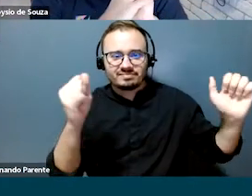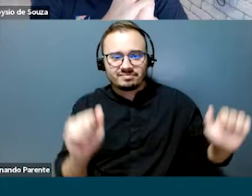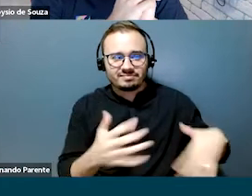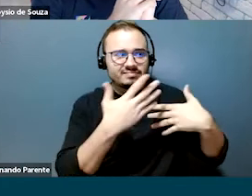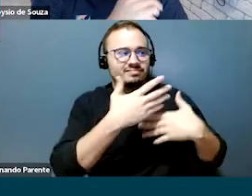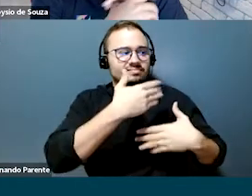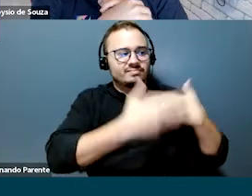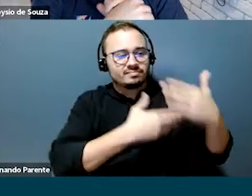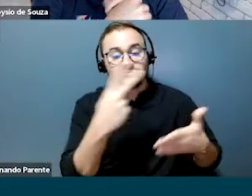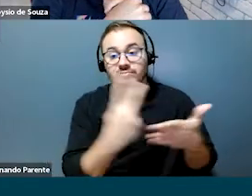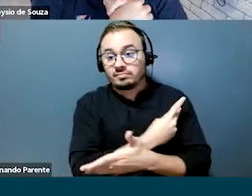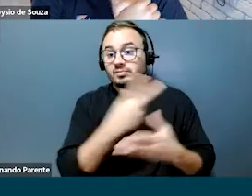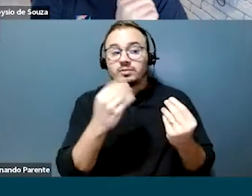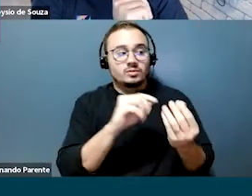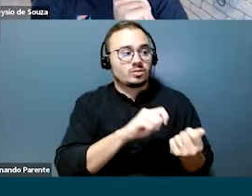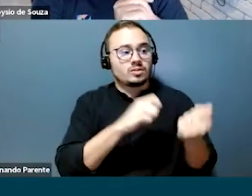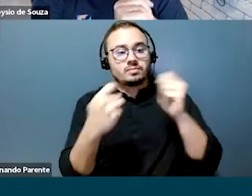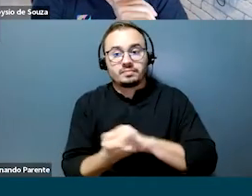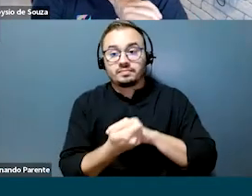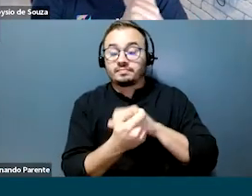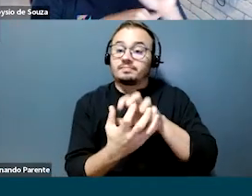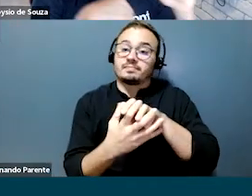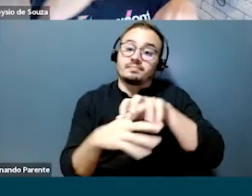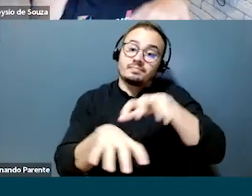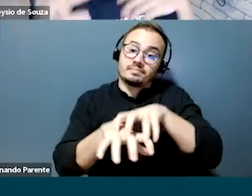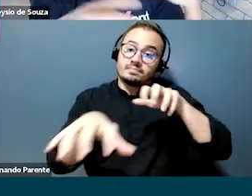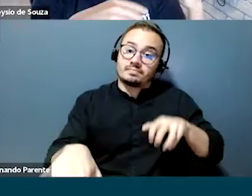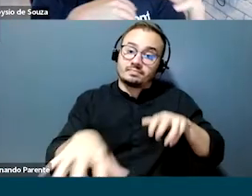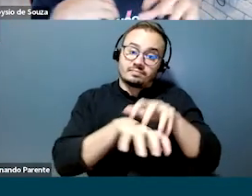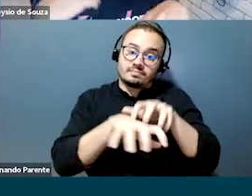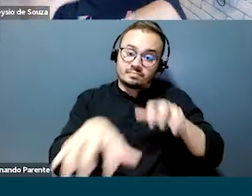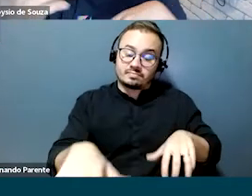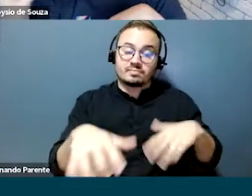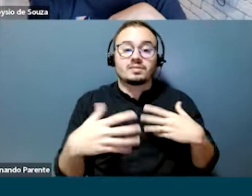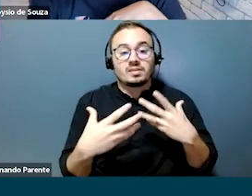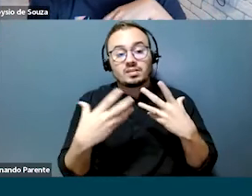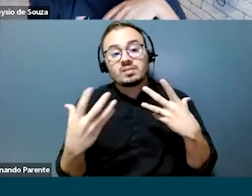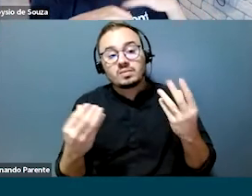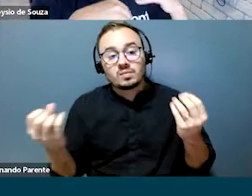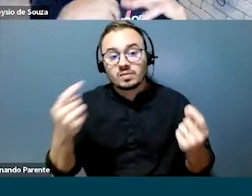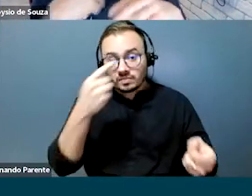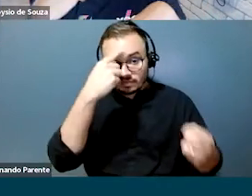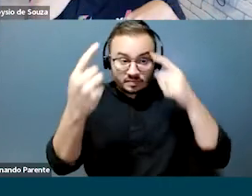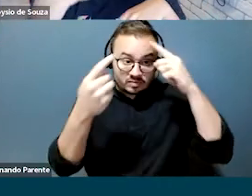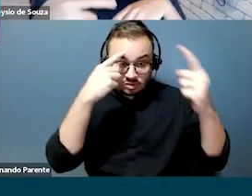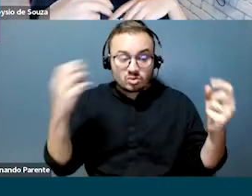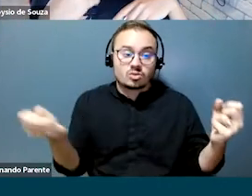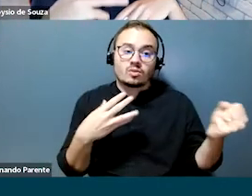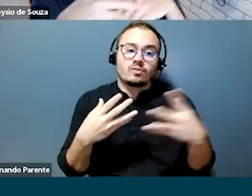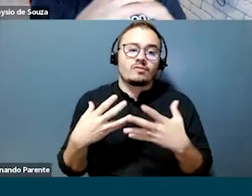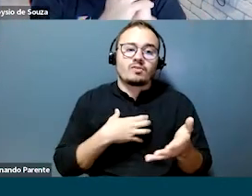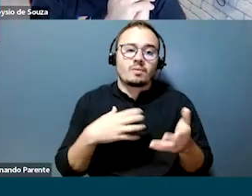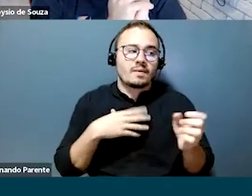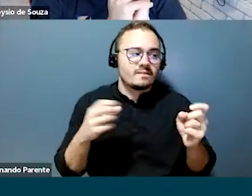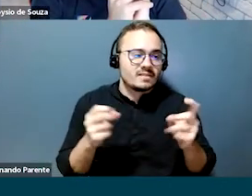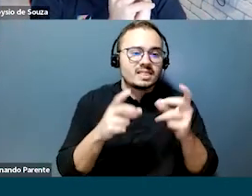né? E ela teve que se adaptar, criando formas de, novas formas de se relacionar, de vender,